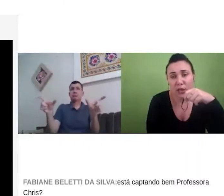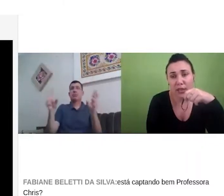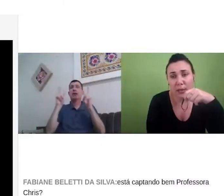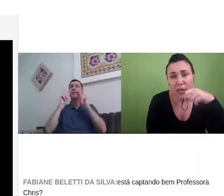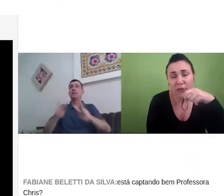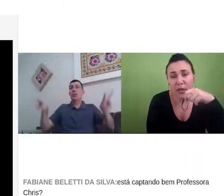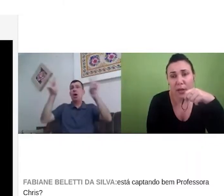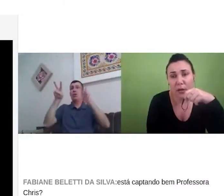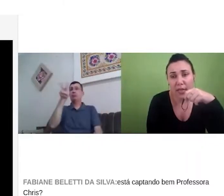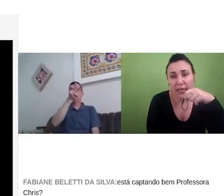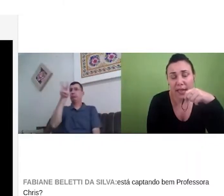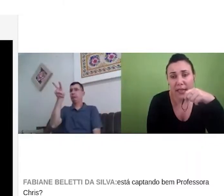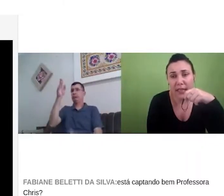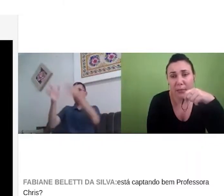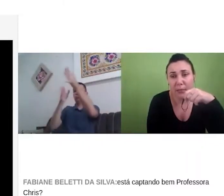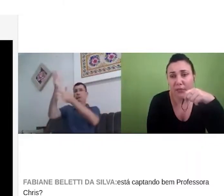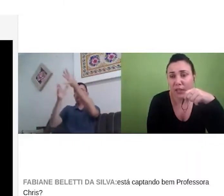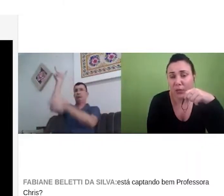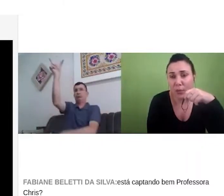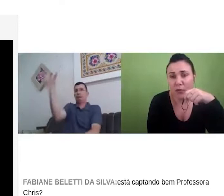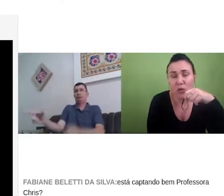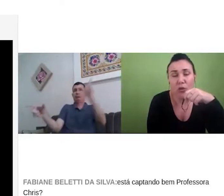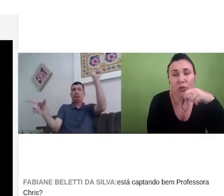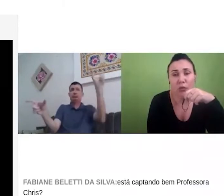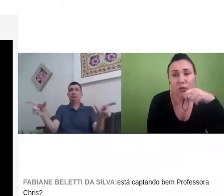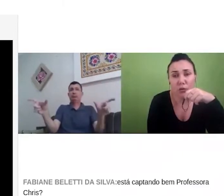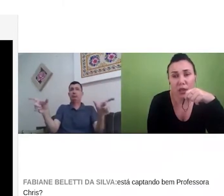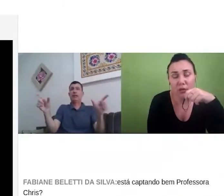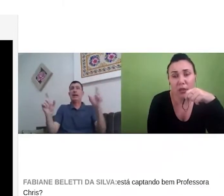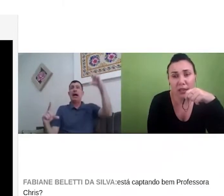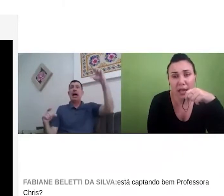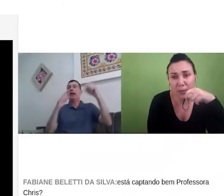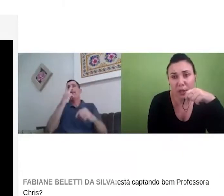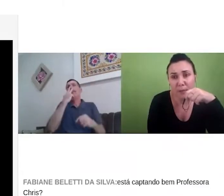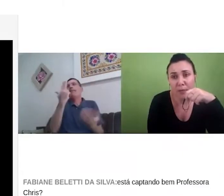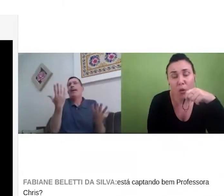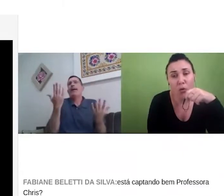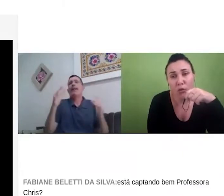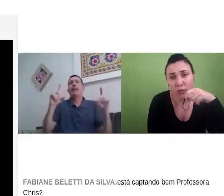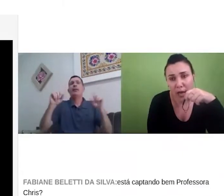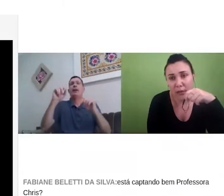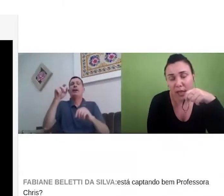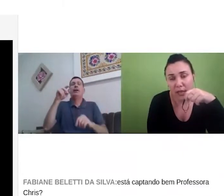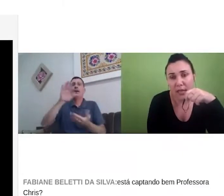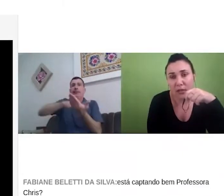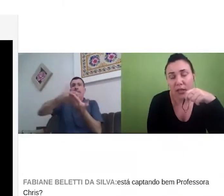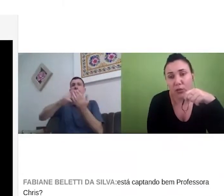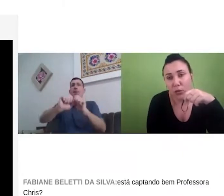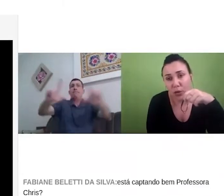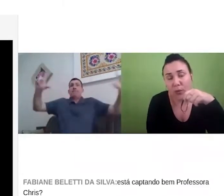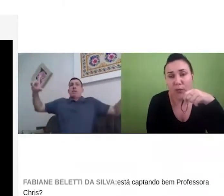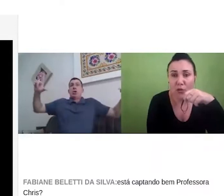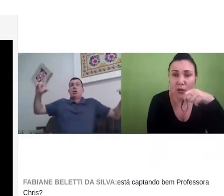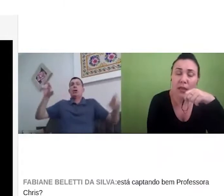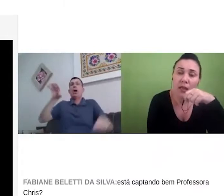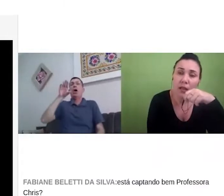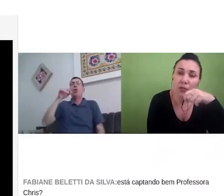tradutor, o intérprete, ele fica maior na tela e dá para mim ver tanto o professor quanto o tradutor-intérprete, ou o contrário, né, que seria o tradutor